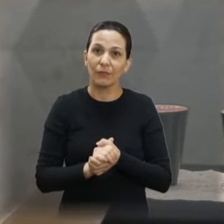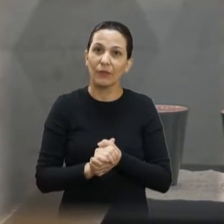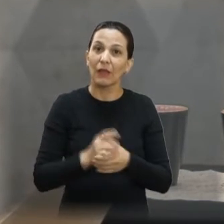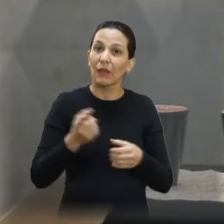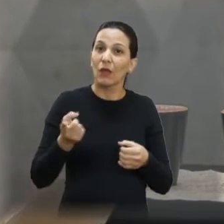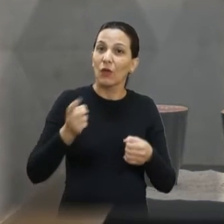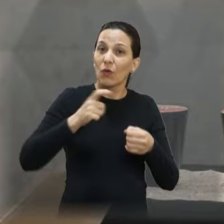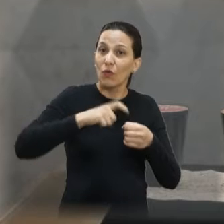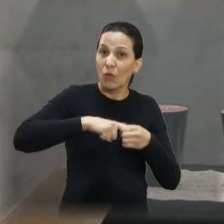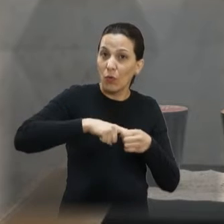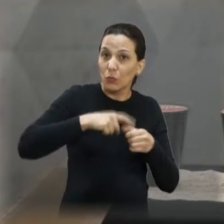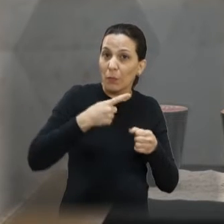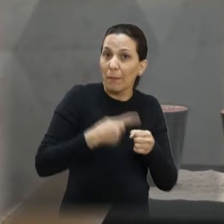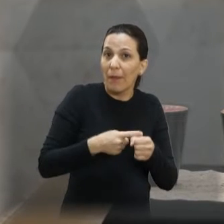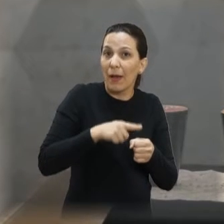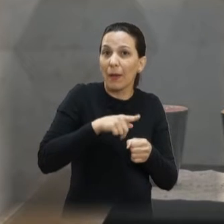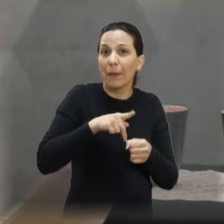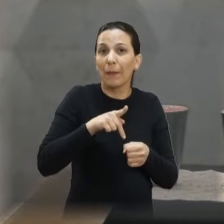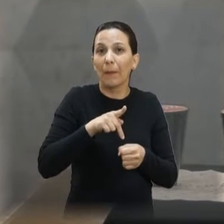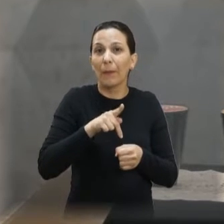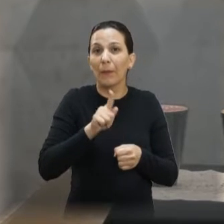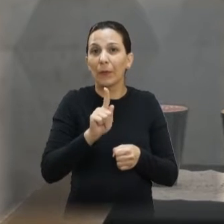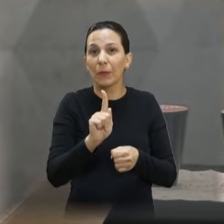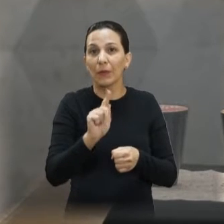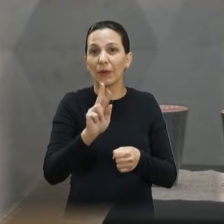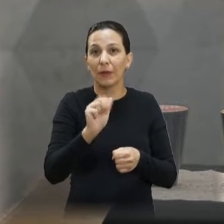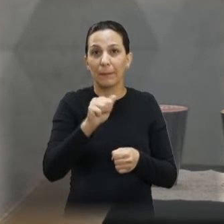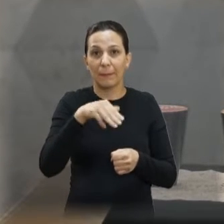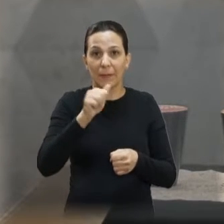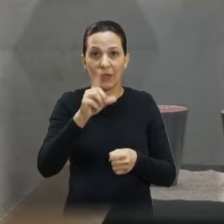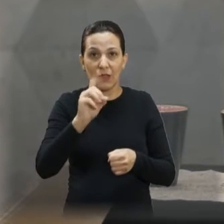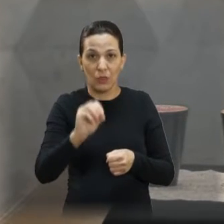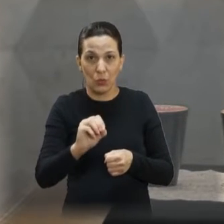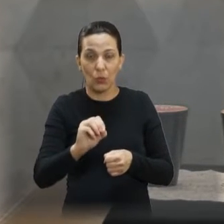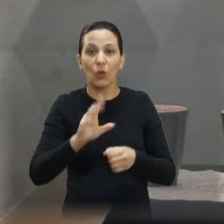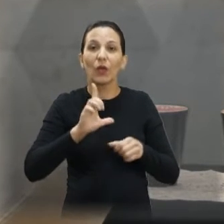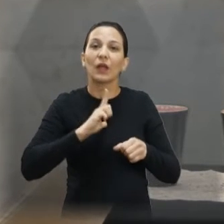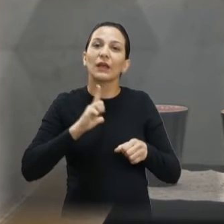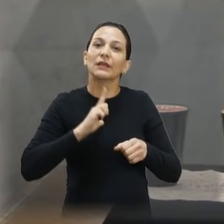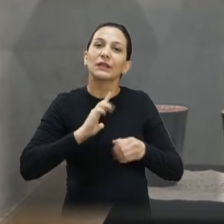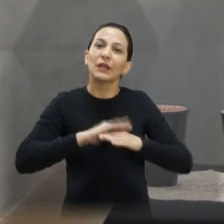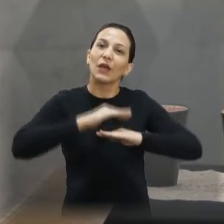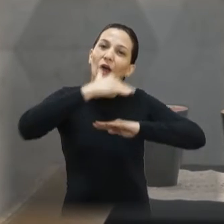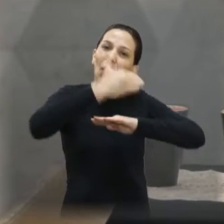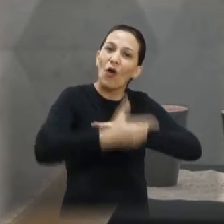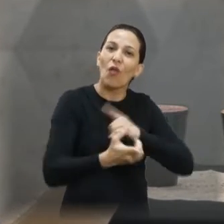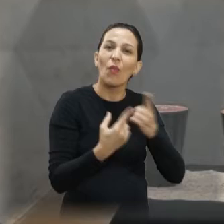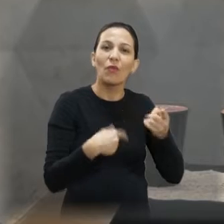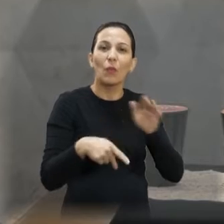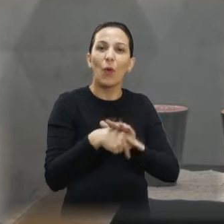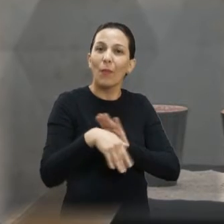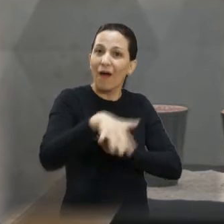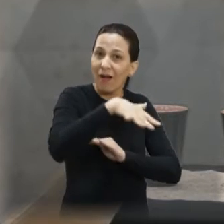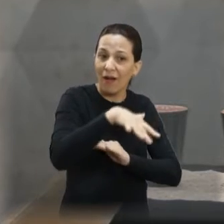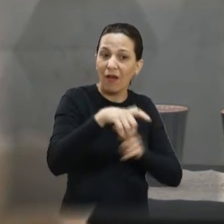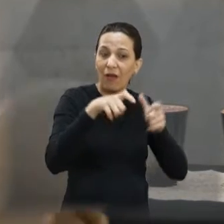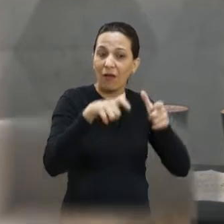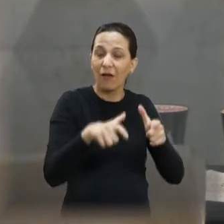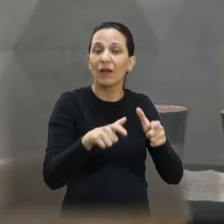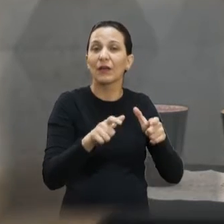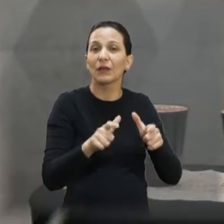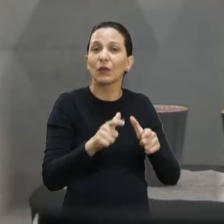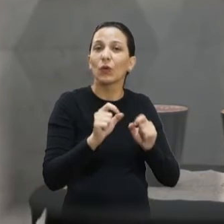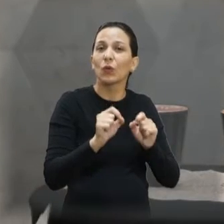Gramado, o vereador também pediu faixa de pedestres e lombada na Avenida Joaquim Vieira dos Santos, com Rua Amadeu de Tódaro.